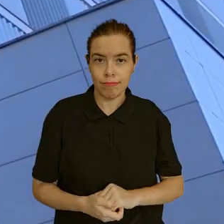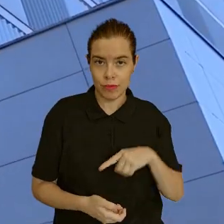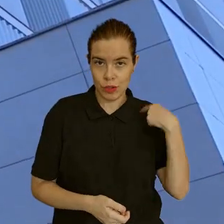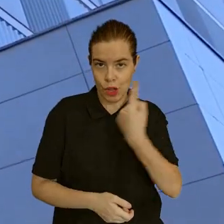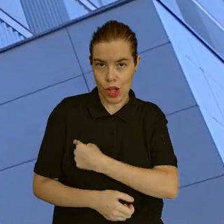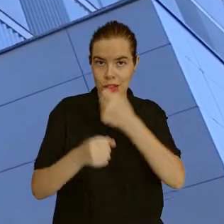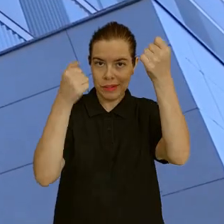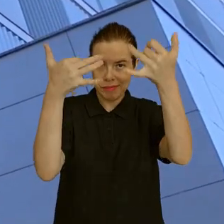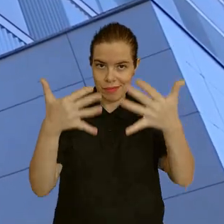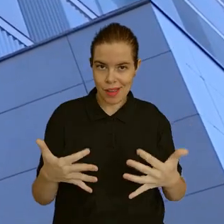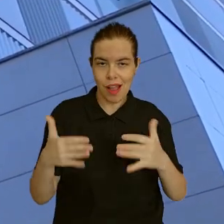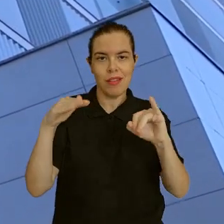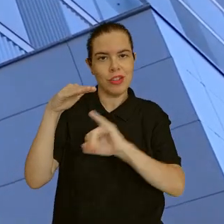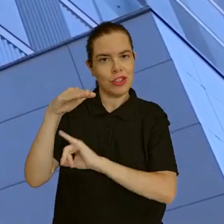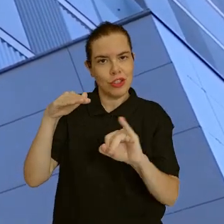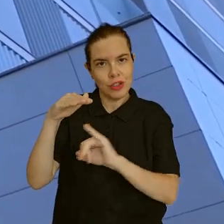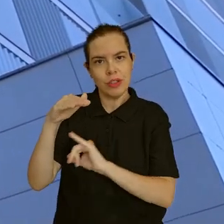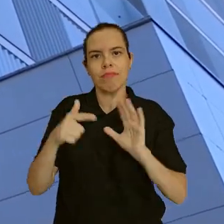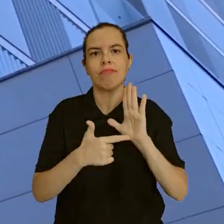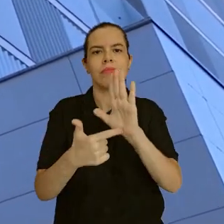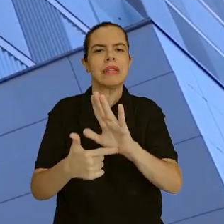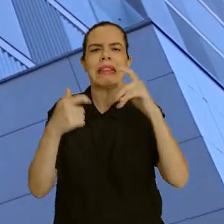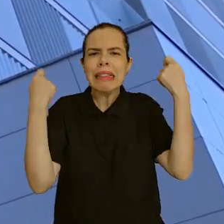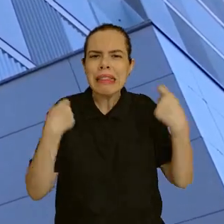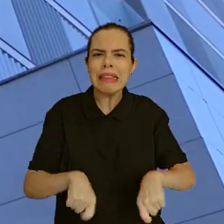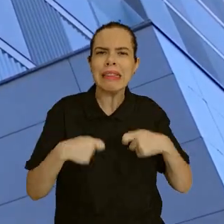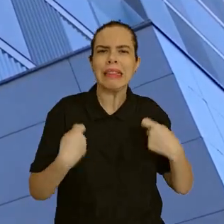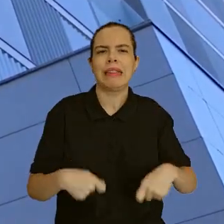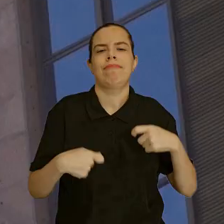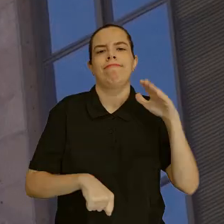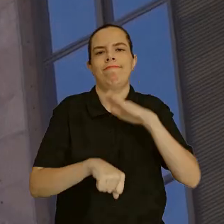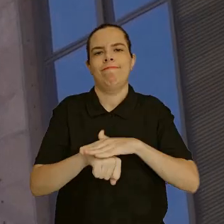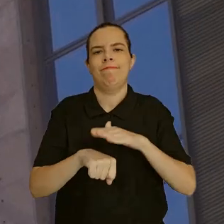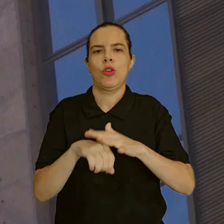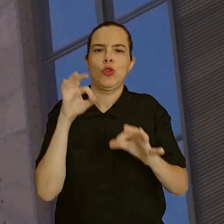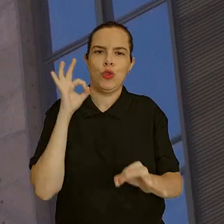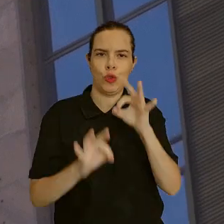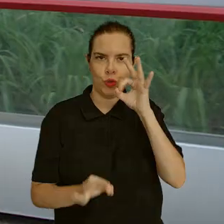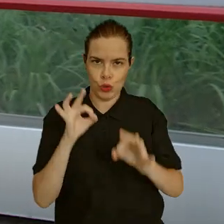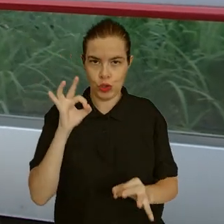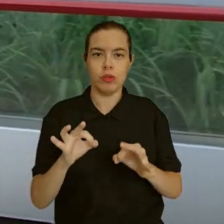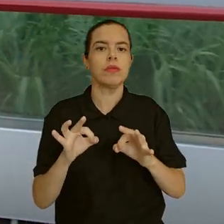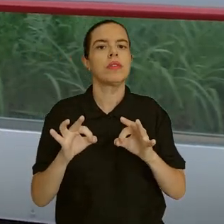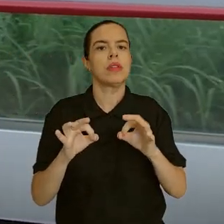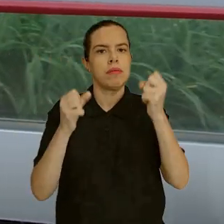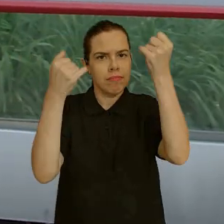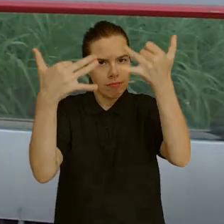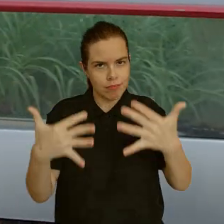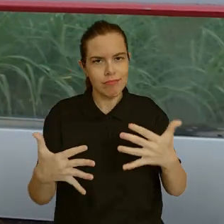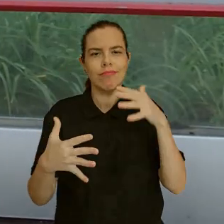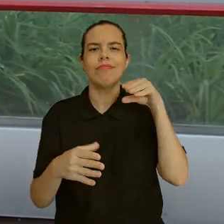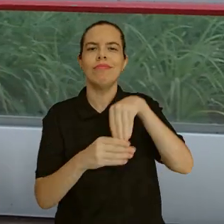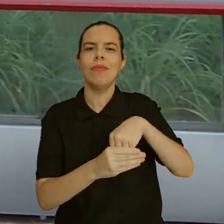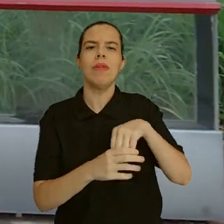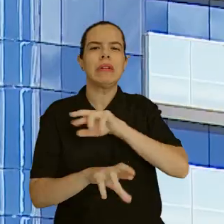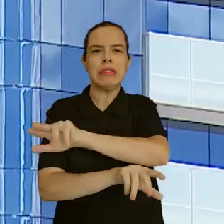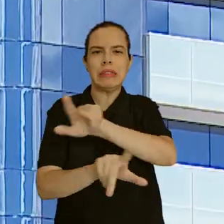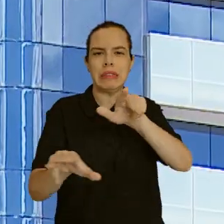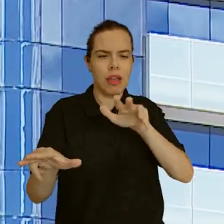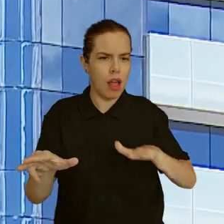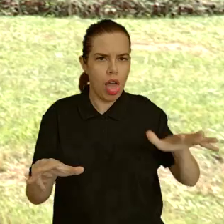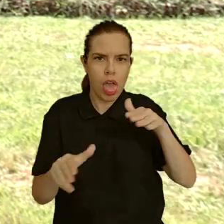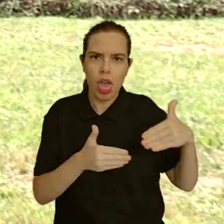Estamos falando de uma instituição considerada essencial para a aplicação da justiça e que está estruturada em